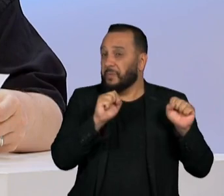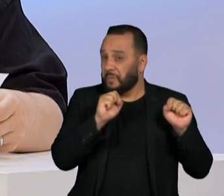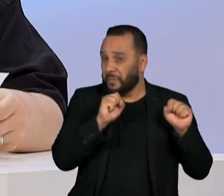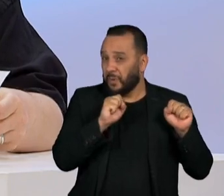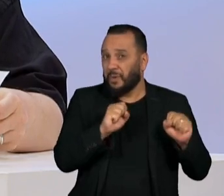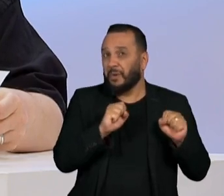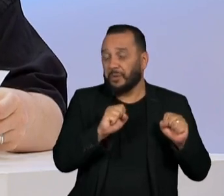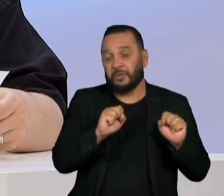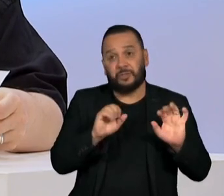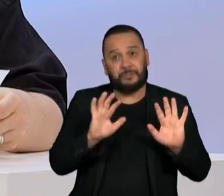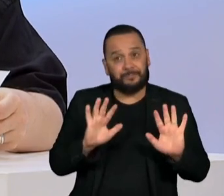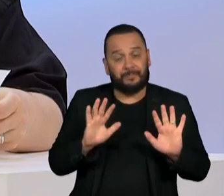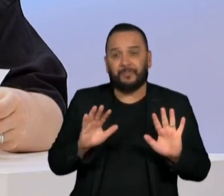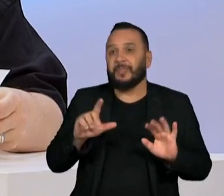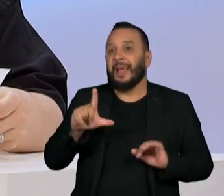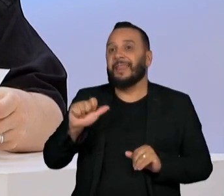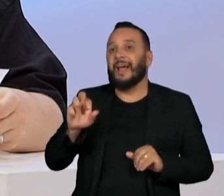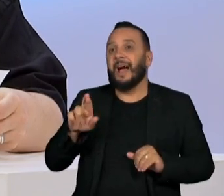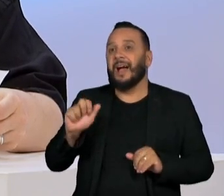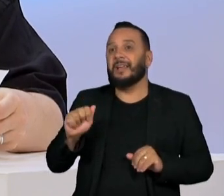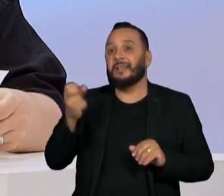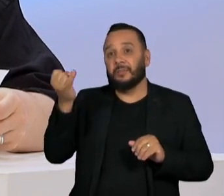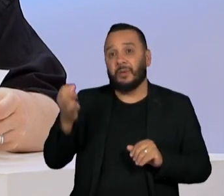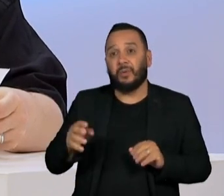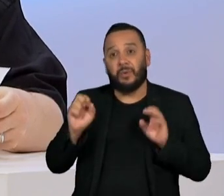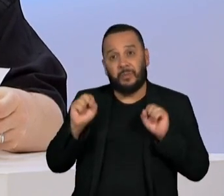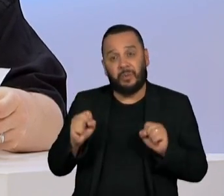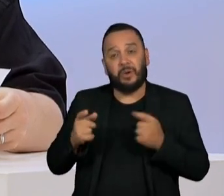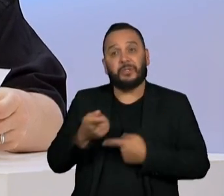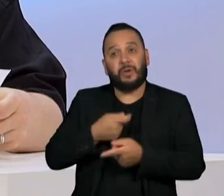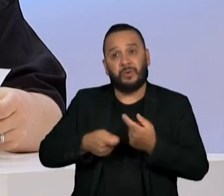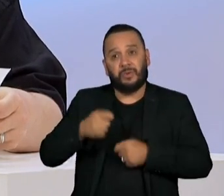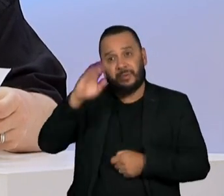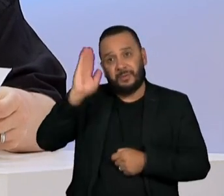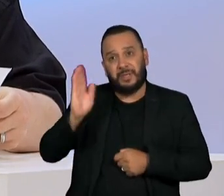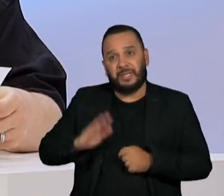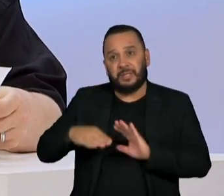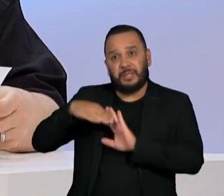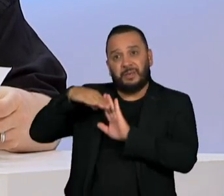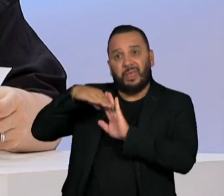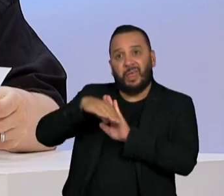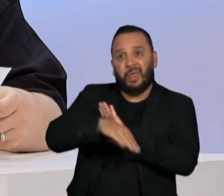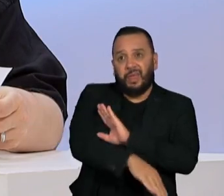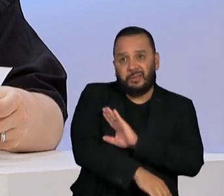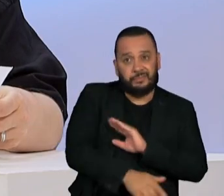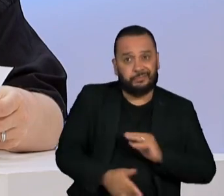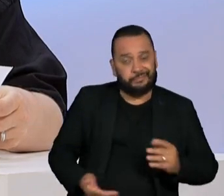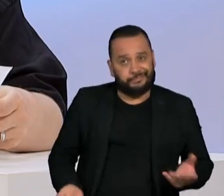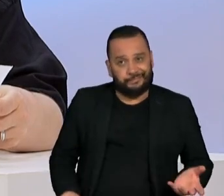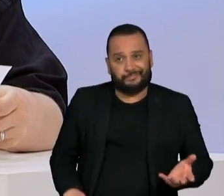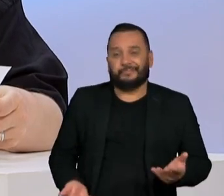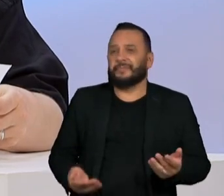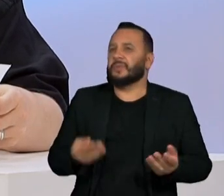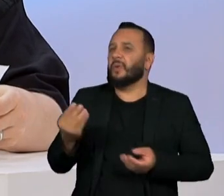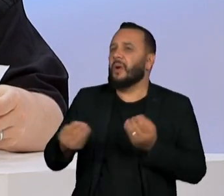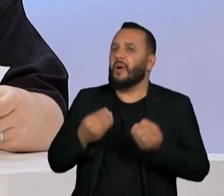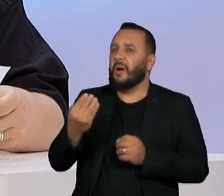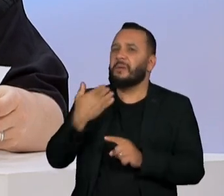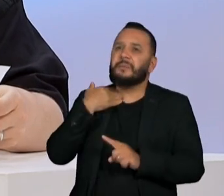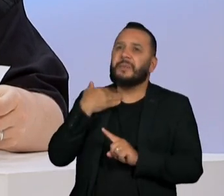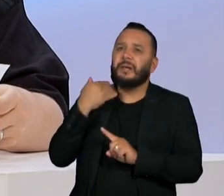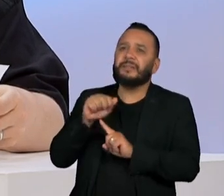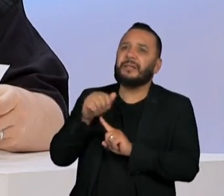segundo Lara Rezende, a uma recessão na economia brasileira. Queria saber como é que o Banco Central